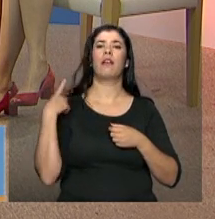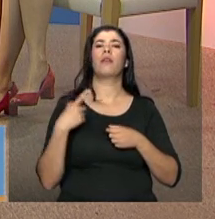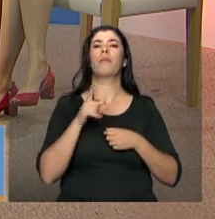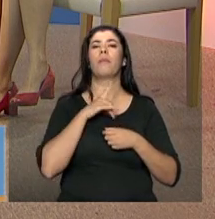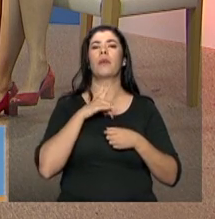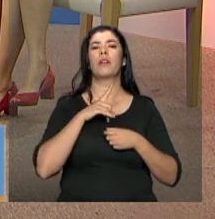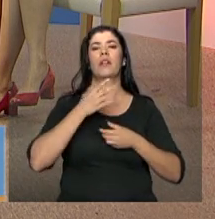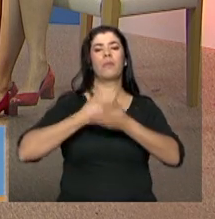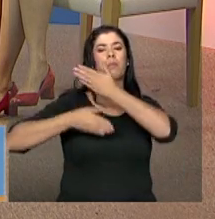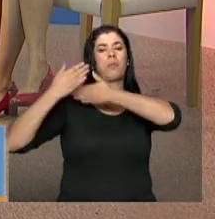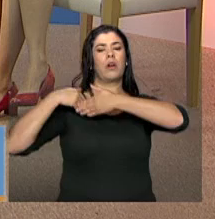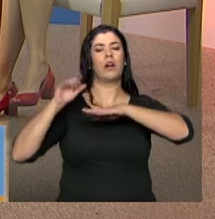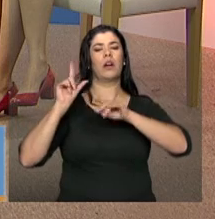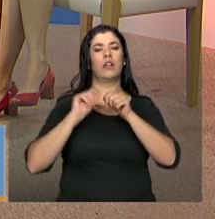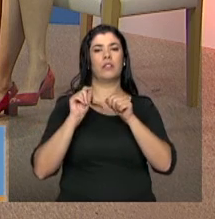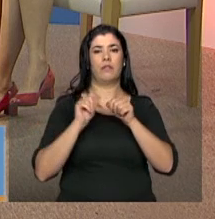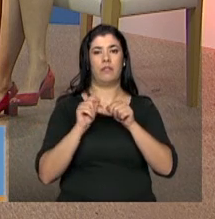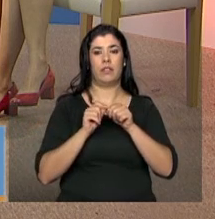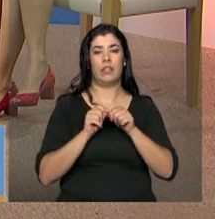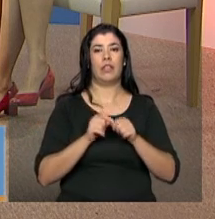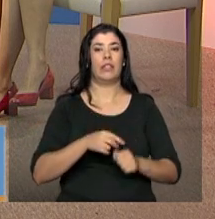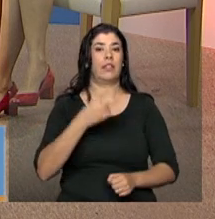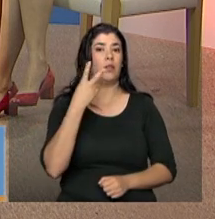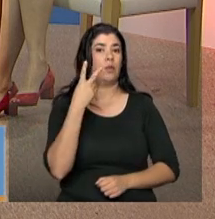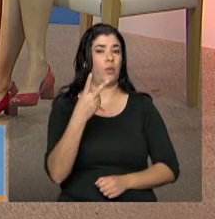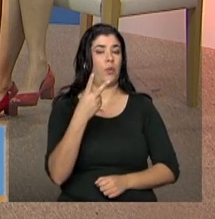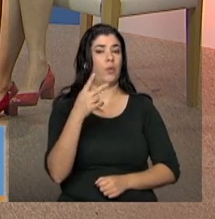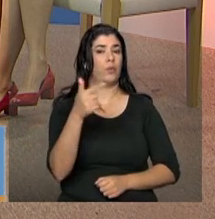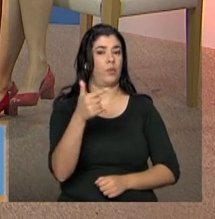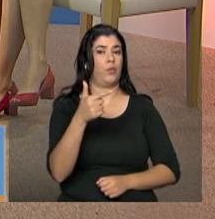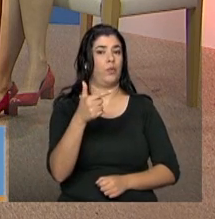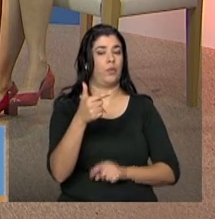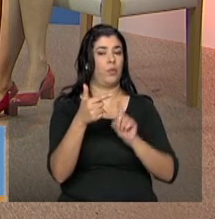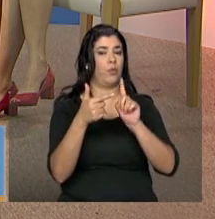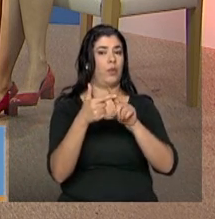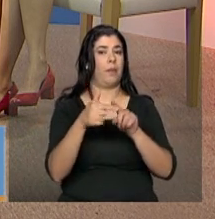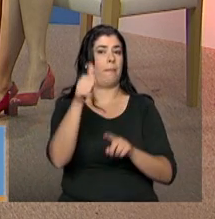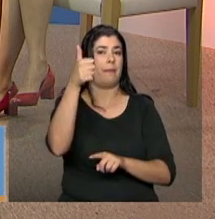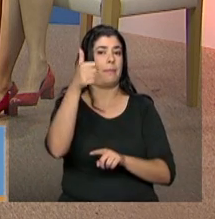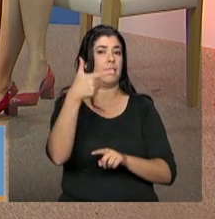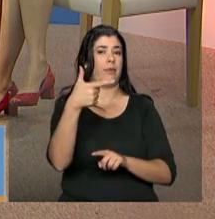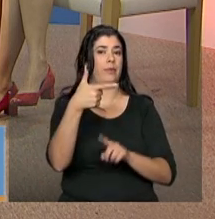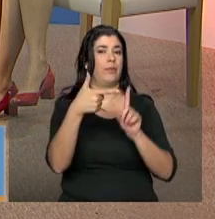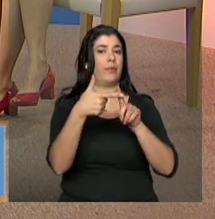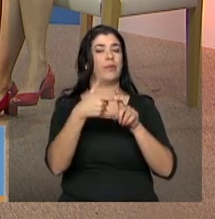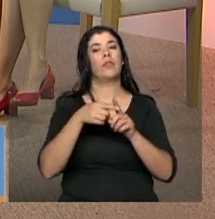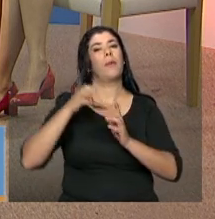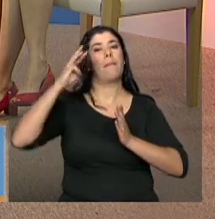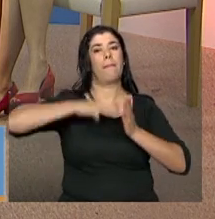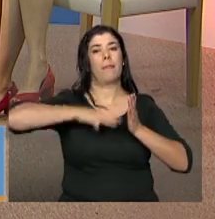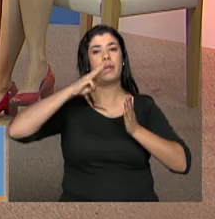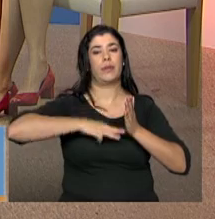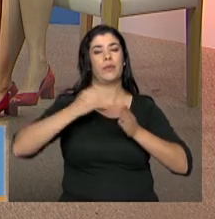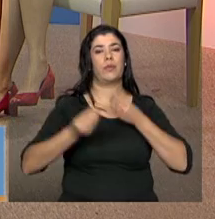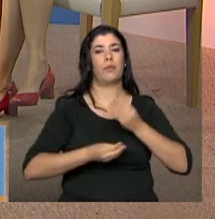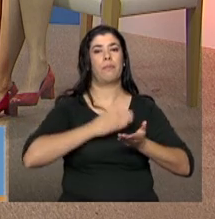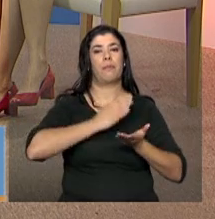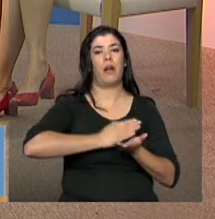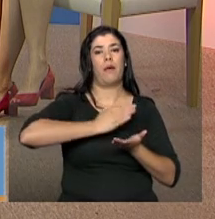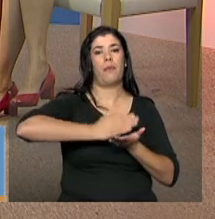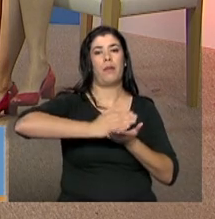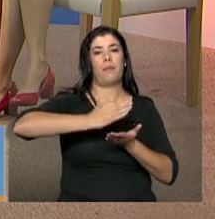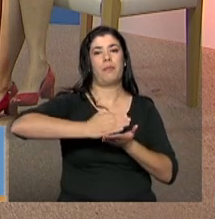Anteriores, exatamente. Nós temos o informe 2, que a gente chama de um manual, é o passo a passo de como se realiza uma